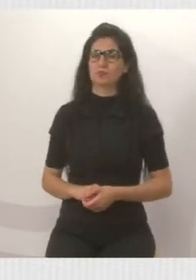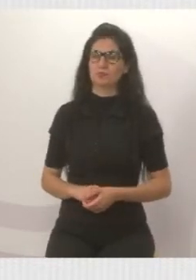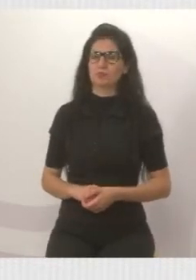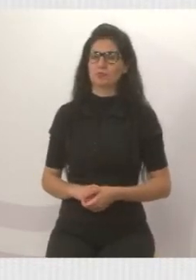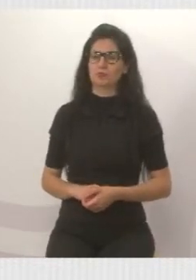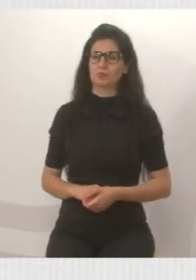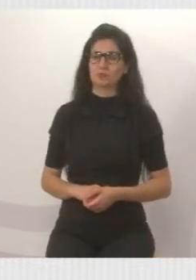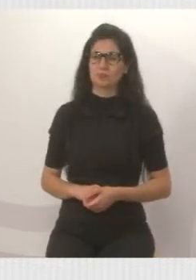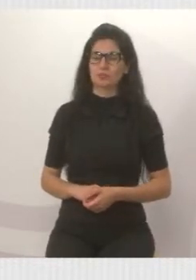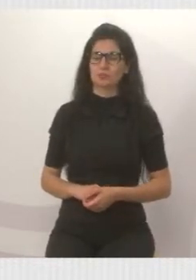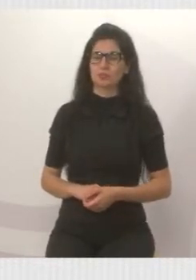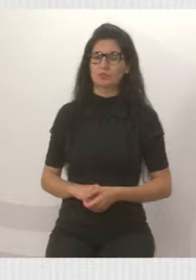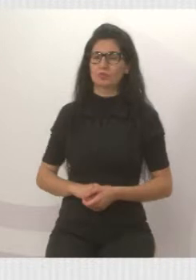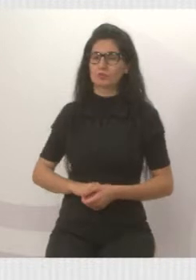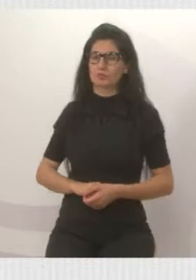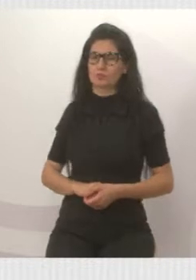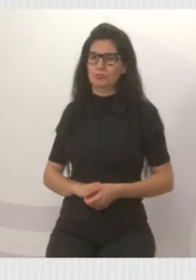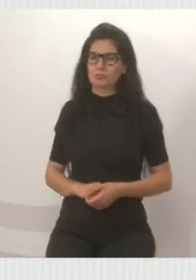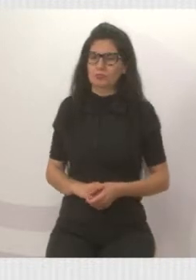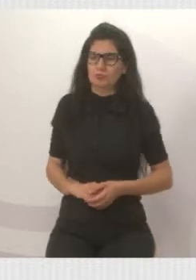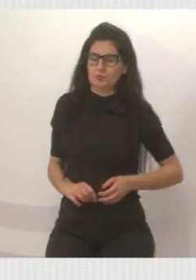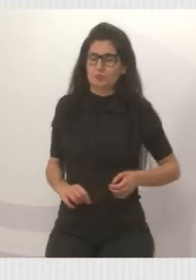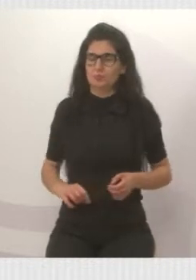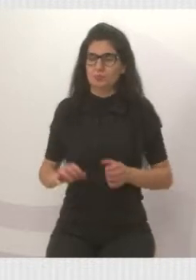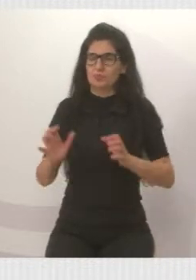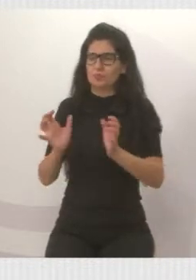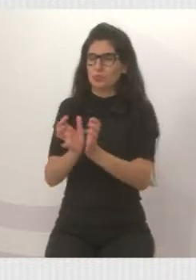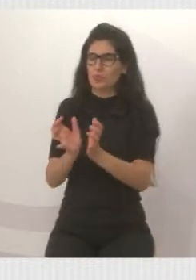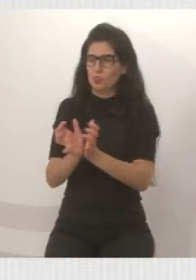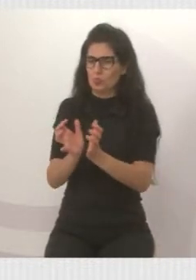Solicitação atendida pela equipe da